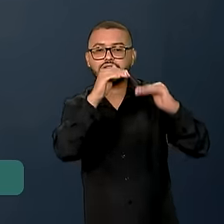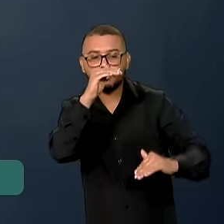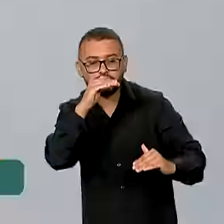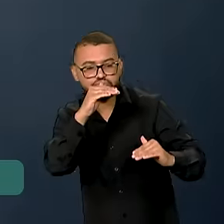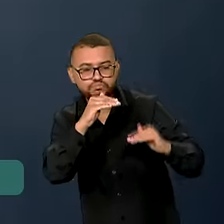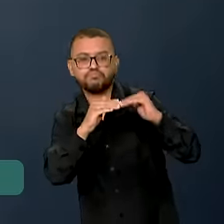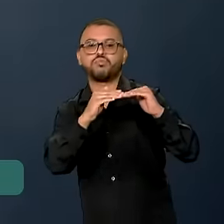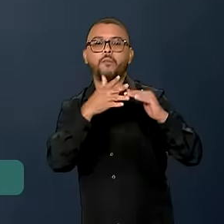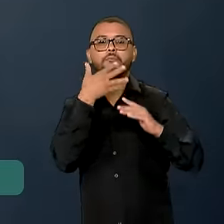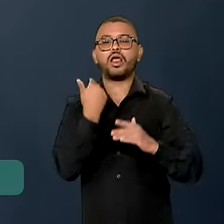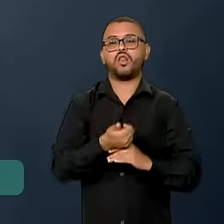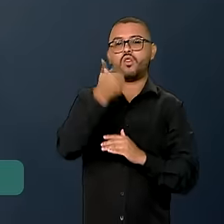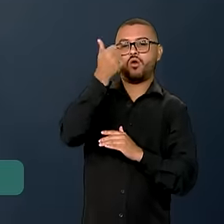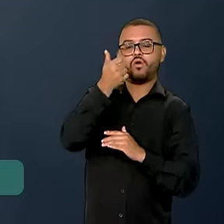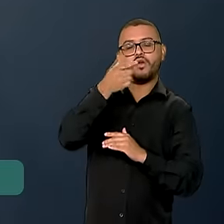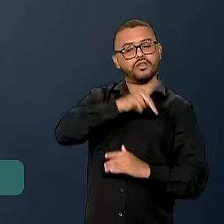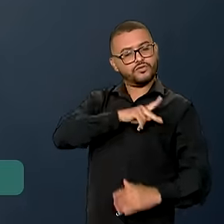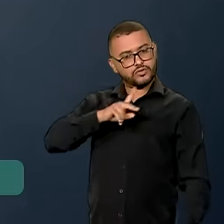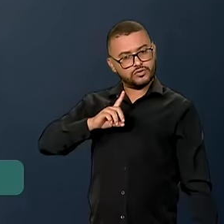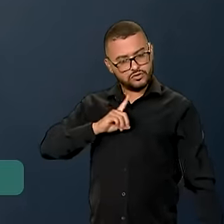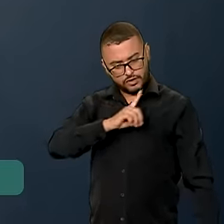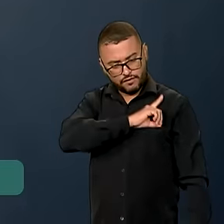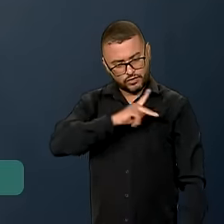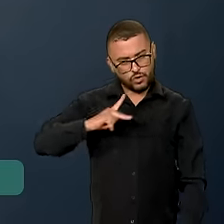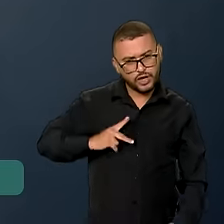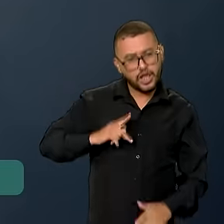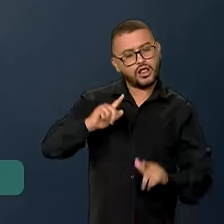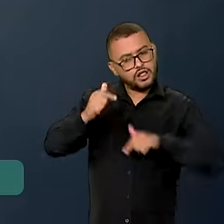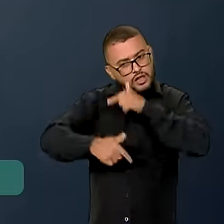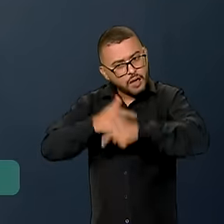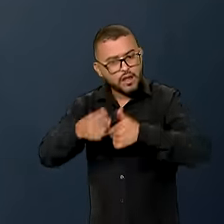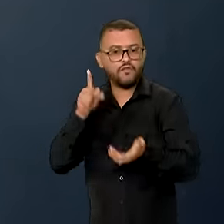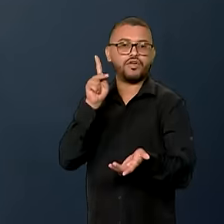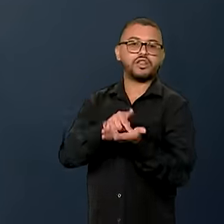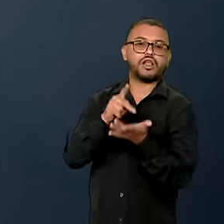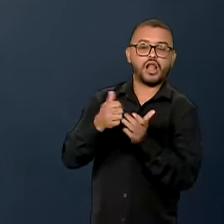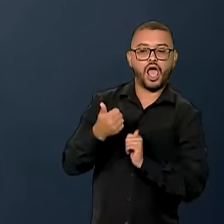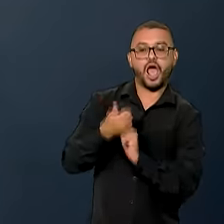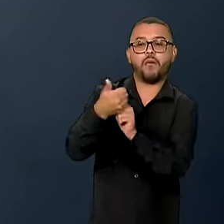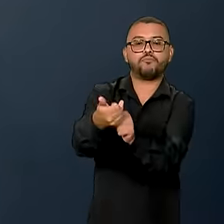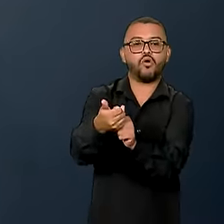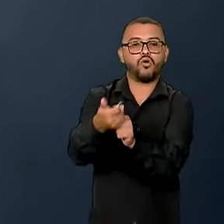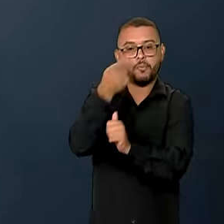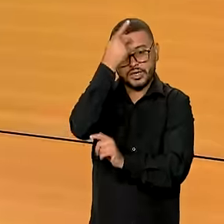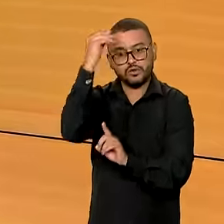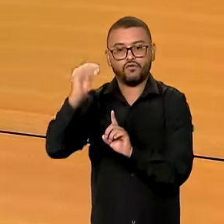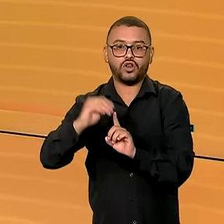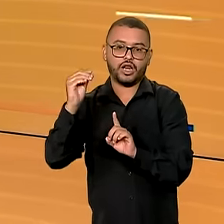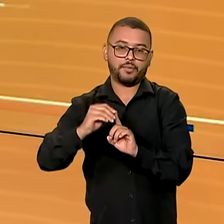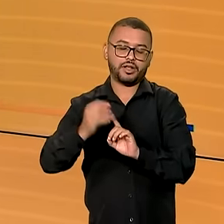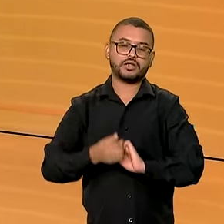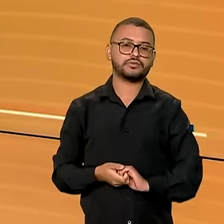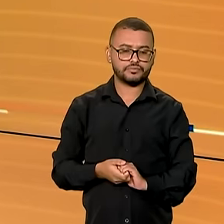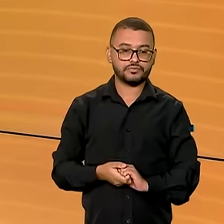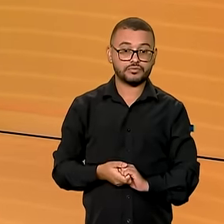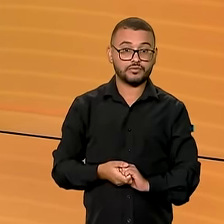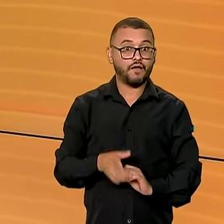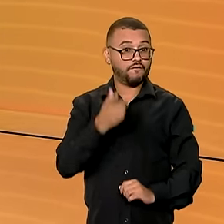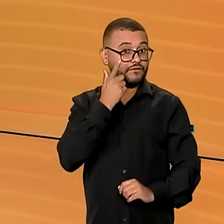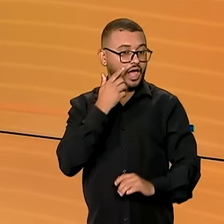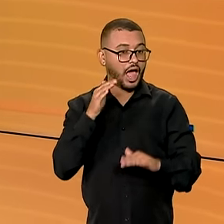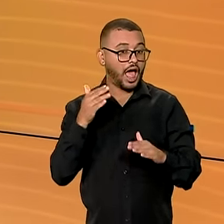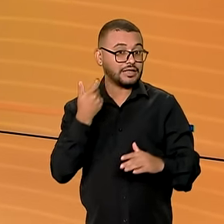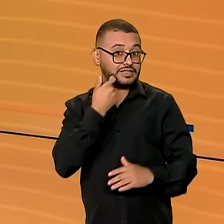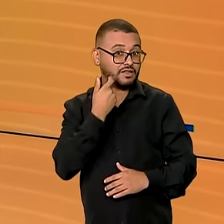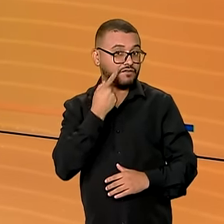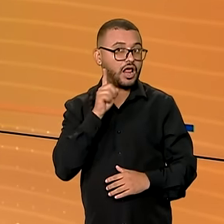sociais. E a Defensoria Pública tem exercido o papel de verdadeira guardiã dos vulneráveis. Segue até sexta